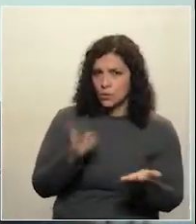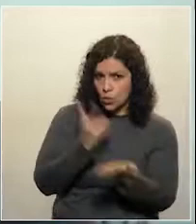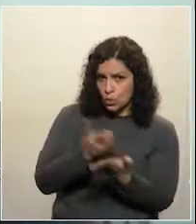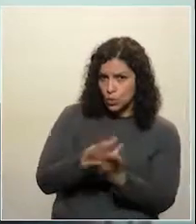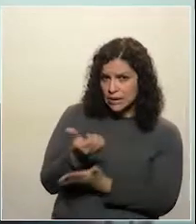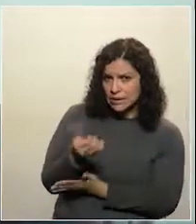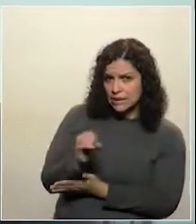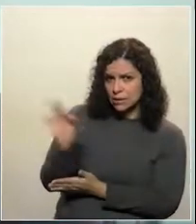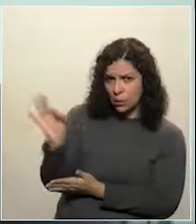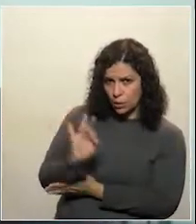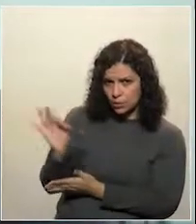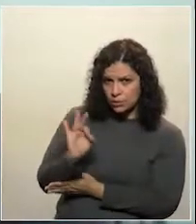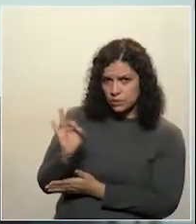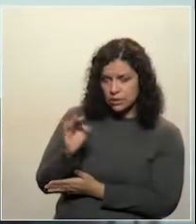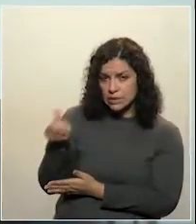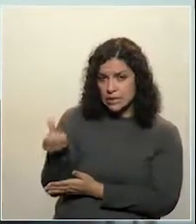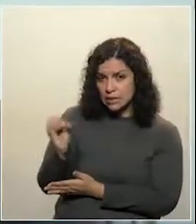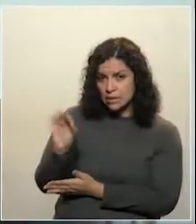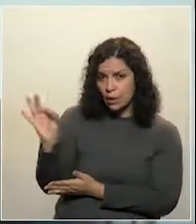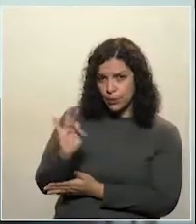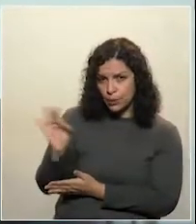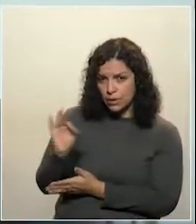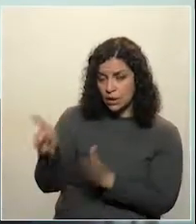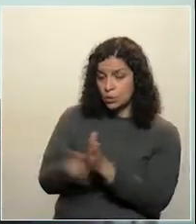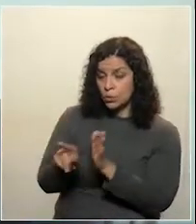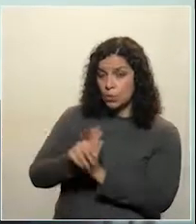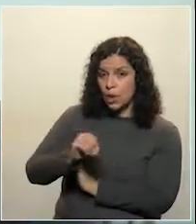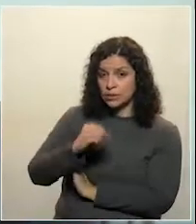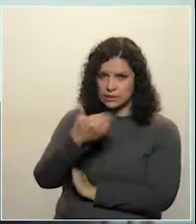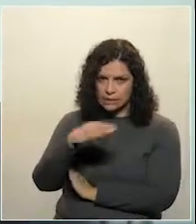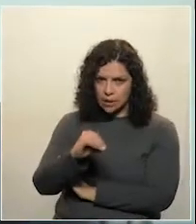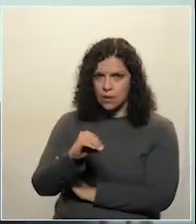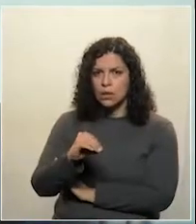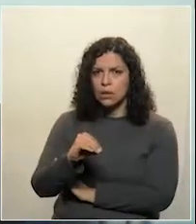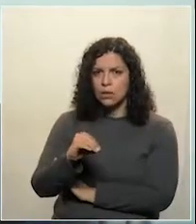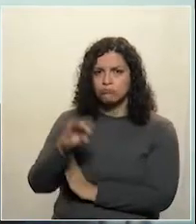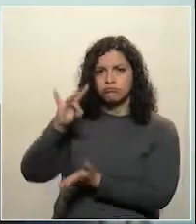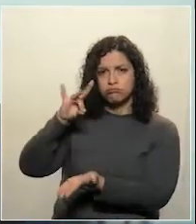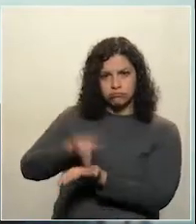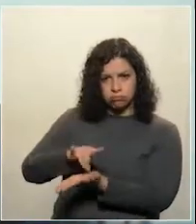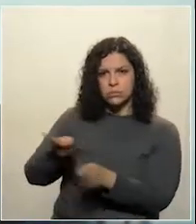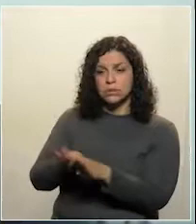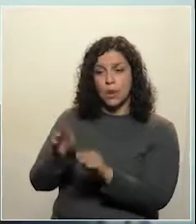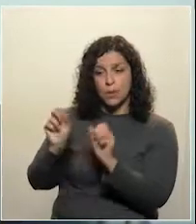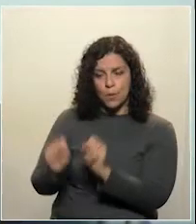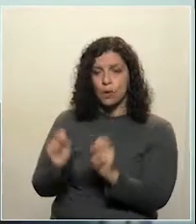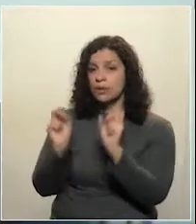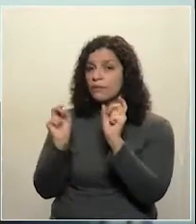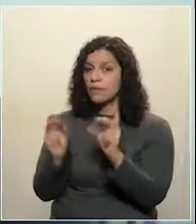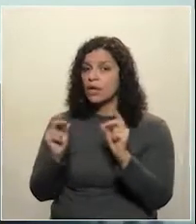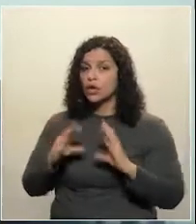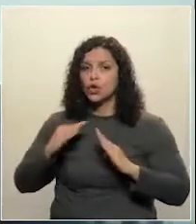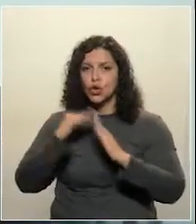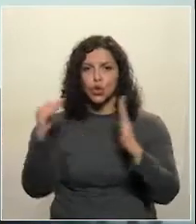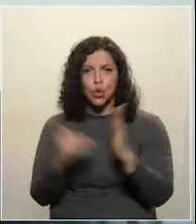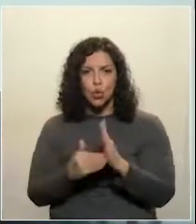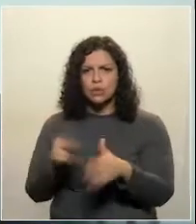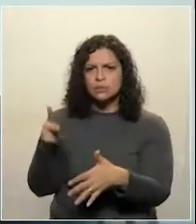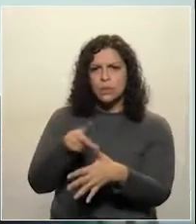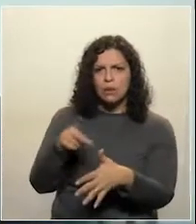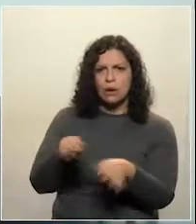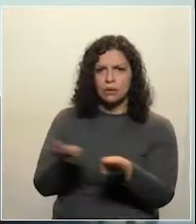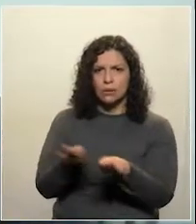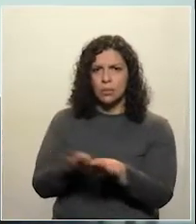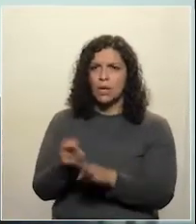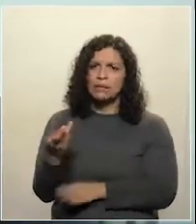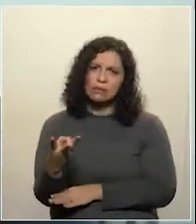60%, como coloca ali, 60% das suas ações ordinárias, mas que podem vender todas as preferenciais, hoje nem poderia,